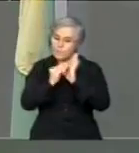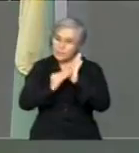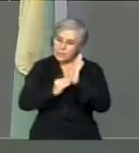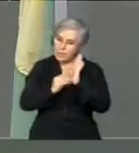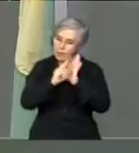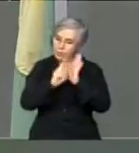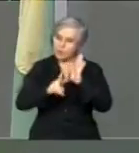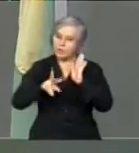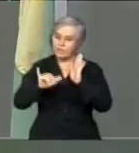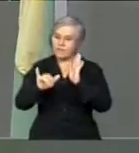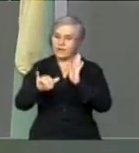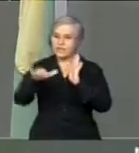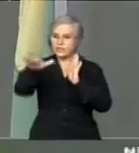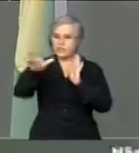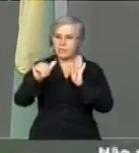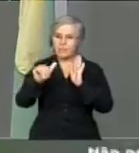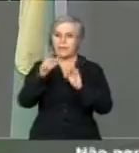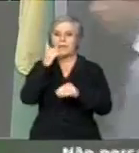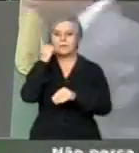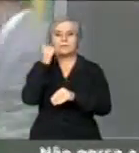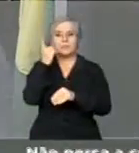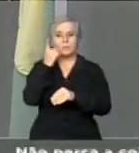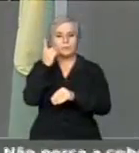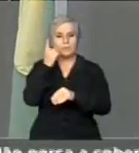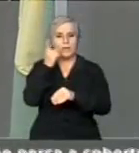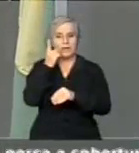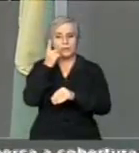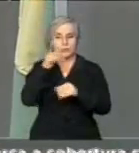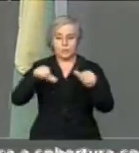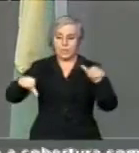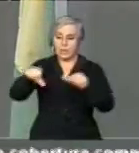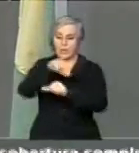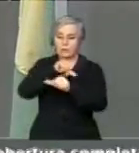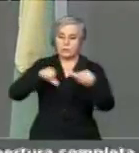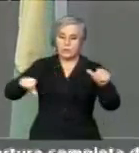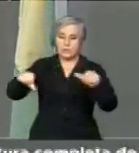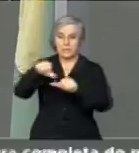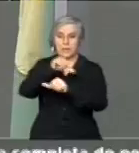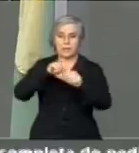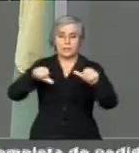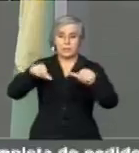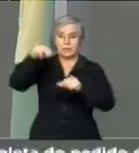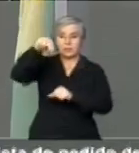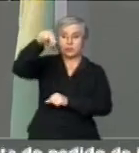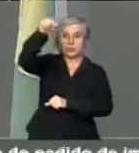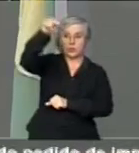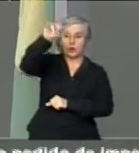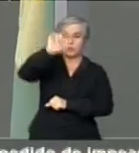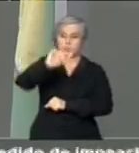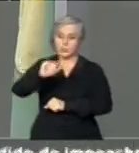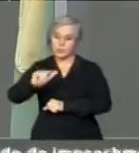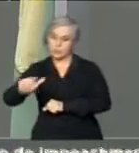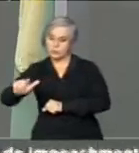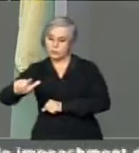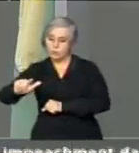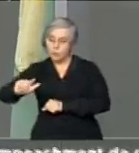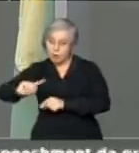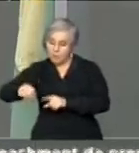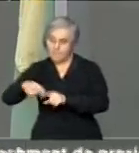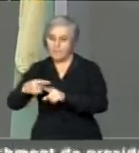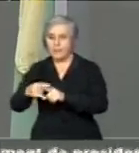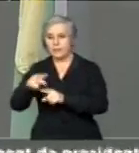feita pela chamada dos deputados alternadamente do norte para o sul e vice